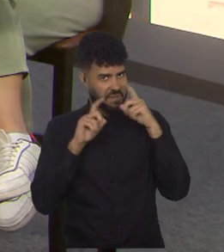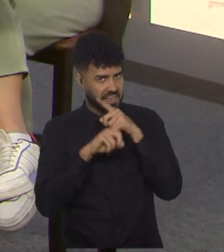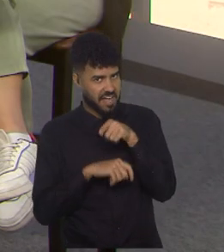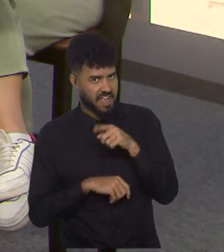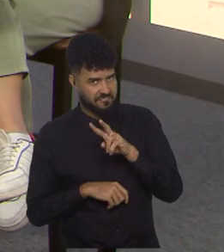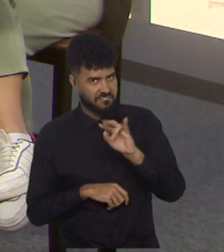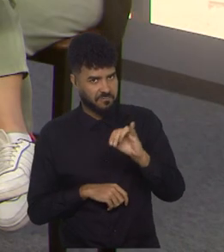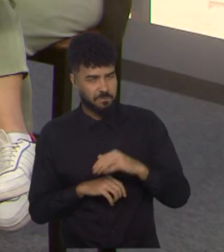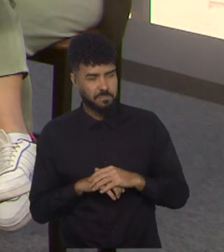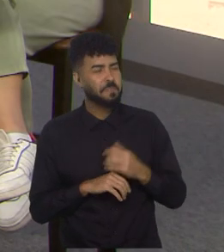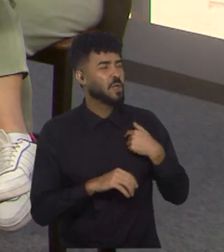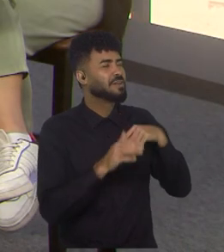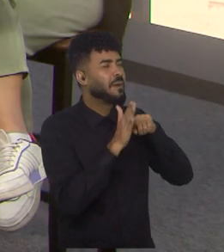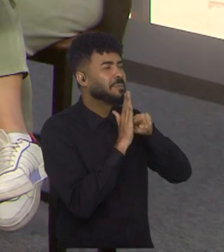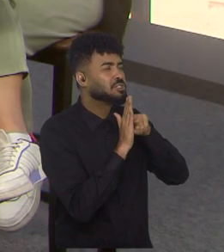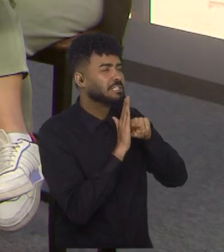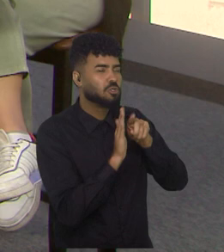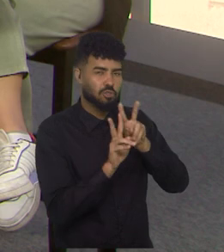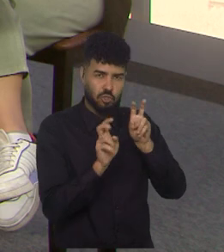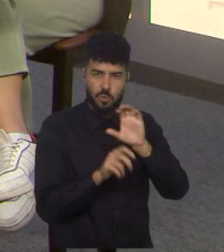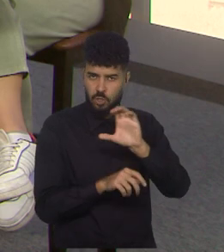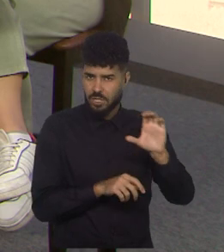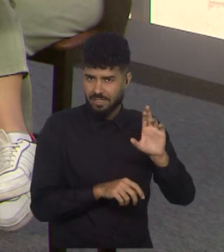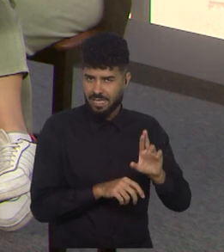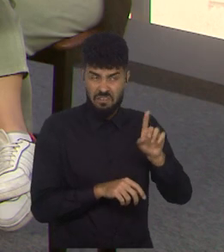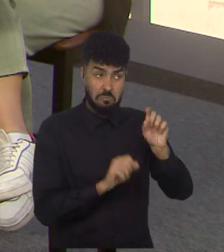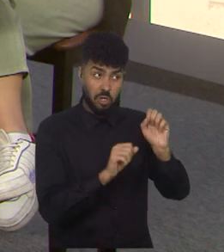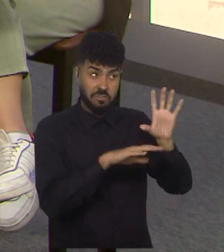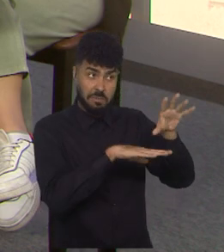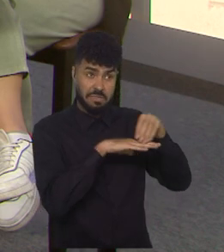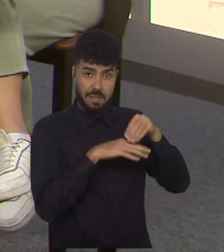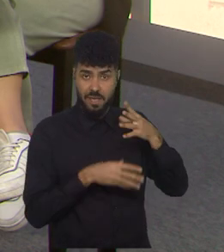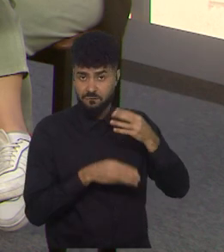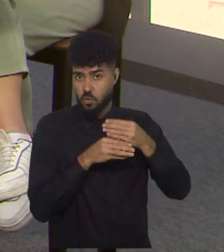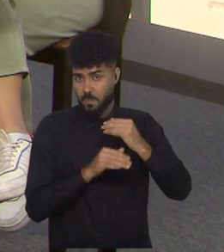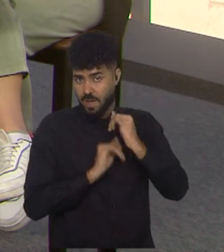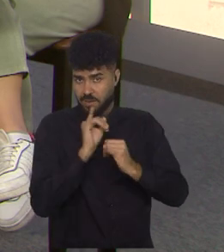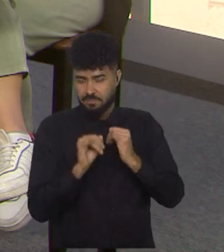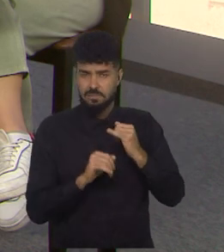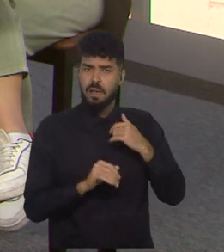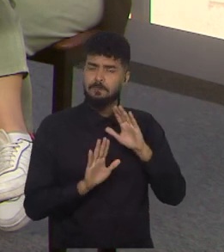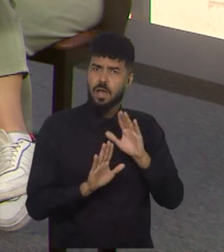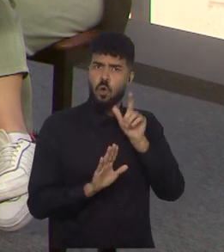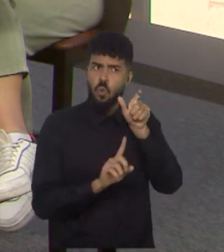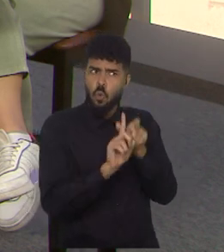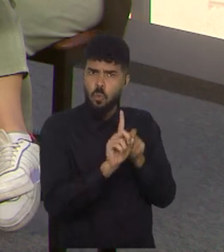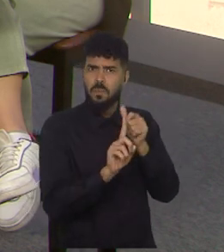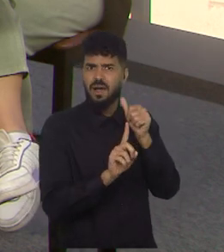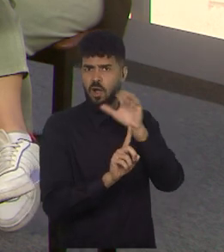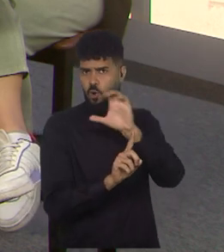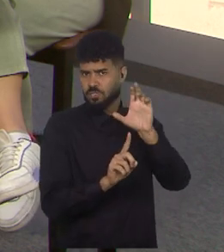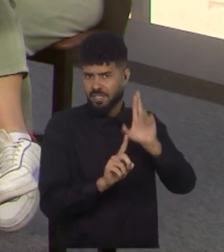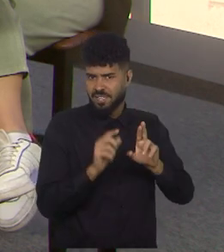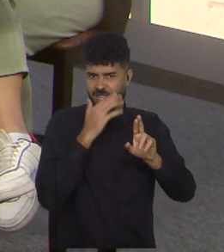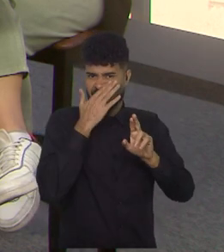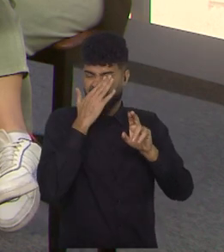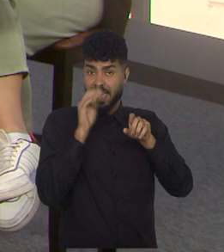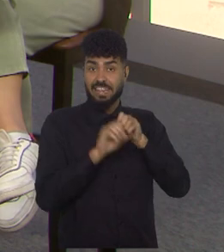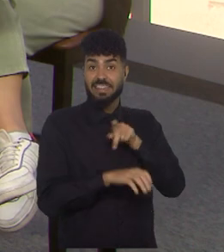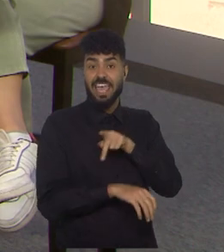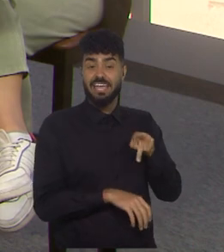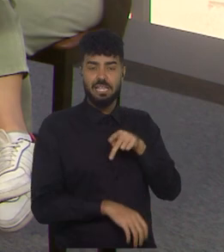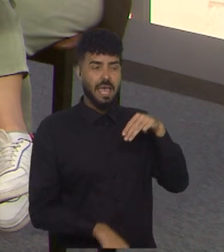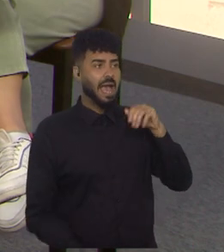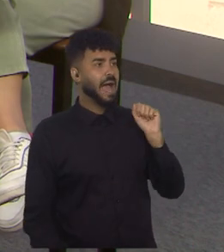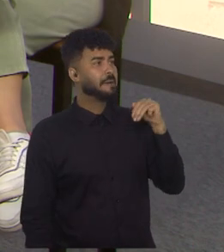Costa Rica, aí vocês podem me dar mais informações. O grande nome atual da Costa Rica é a técnica. Amélia